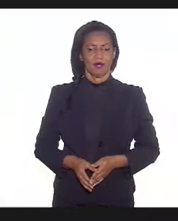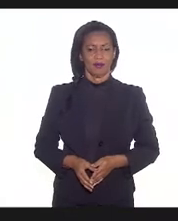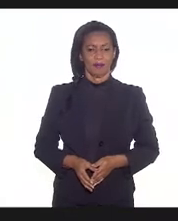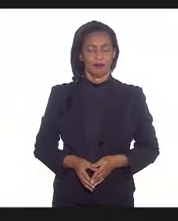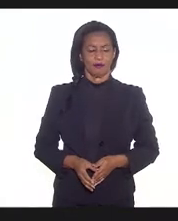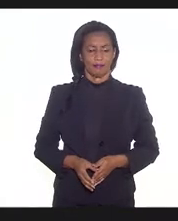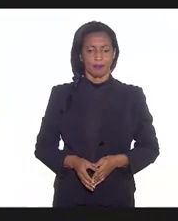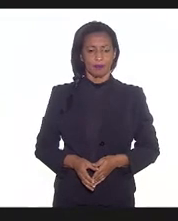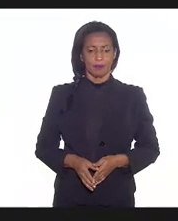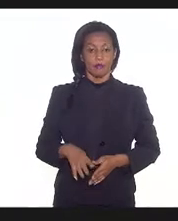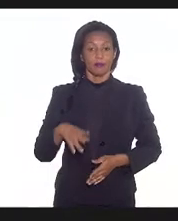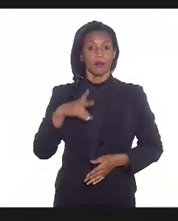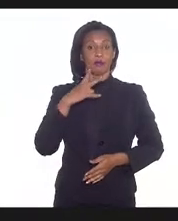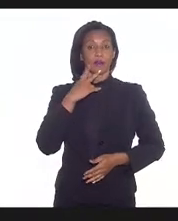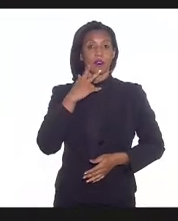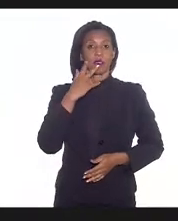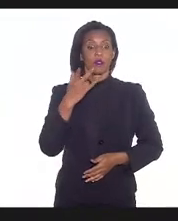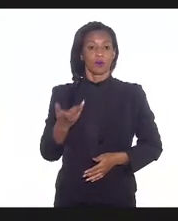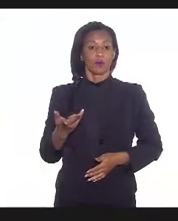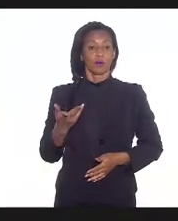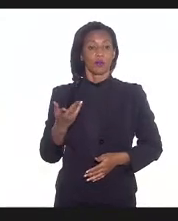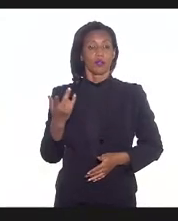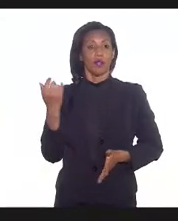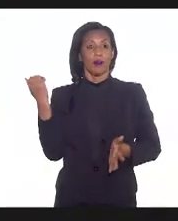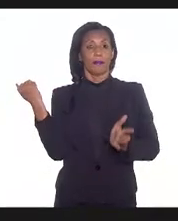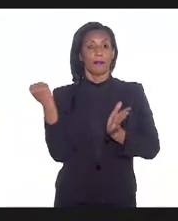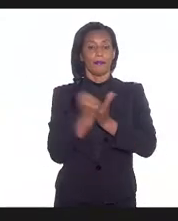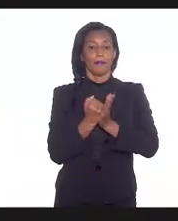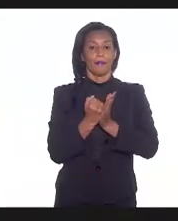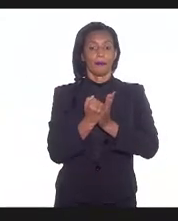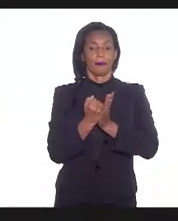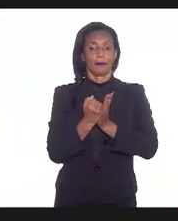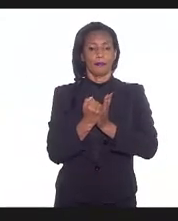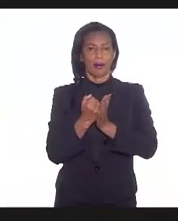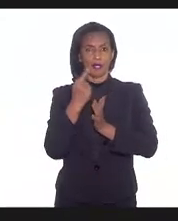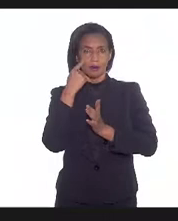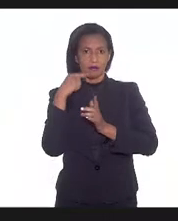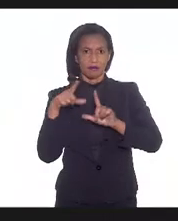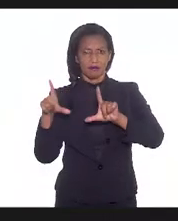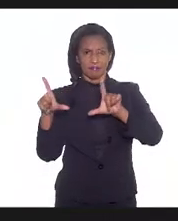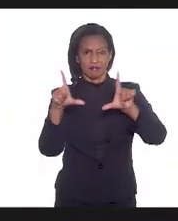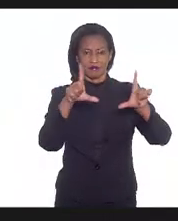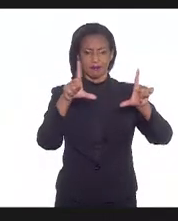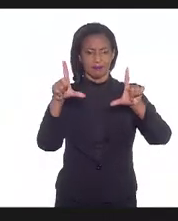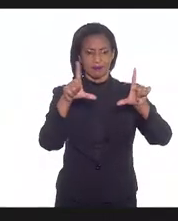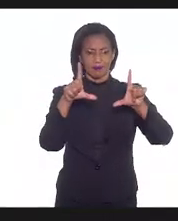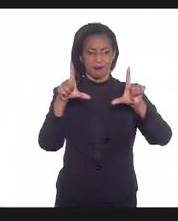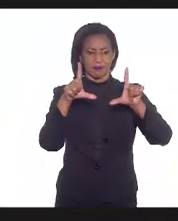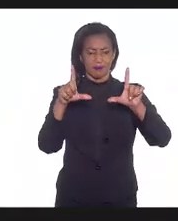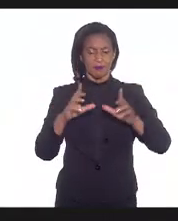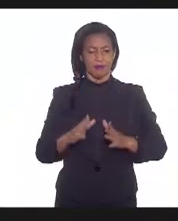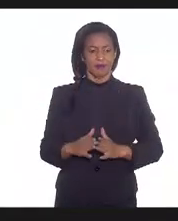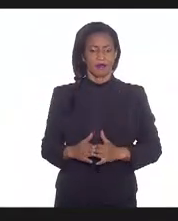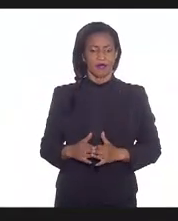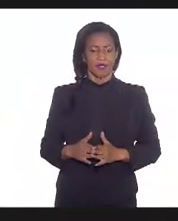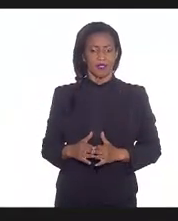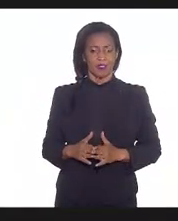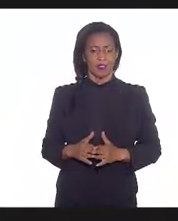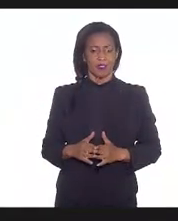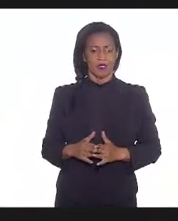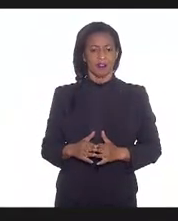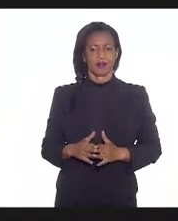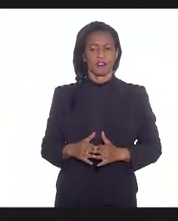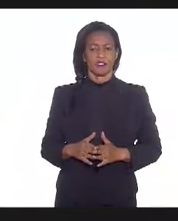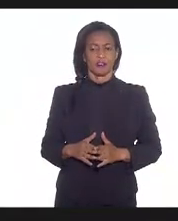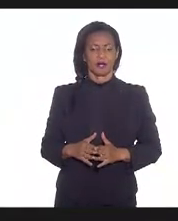Bem, eu vou falar aqui exatamente do impacto, só me avisa se está vendo a tela, por favor, que aí eu paro, não vejo igual a